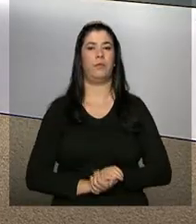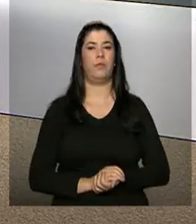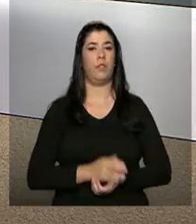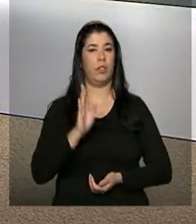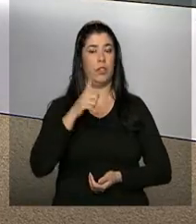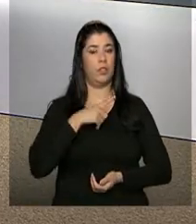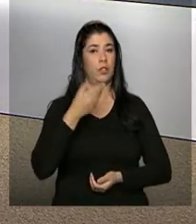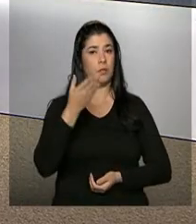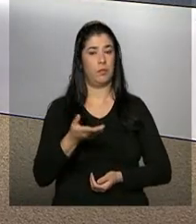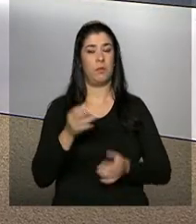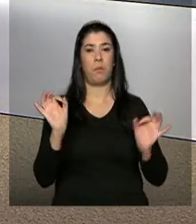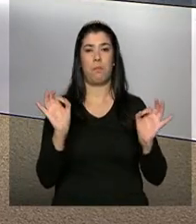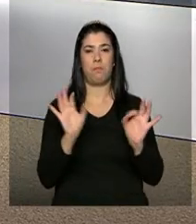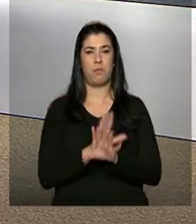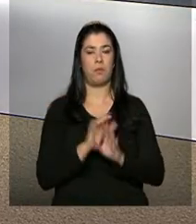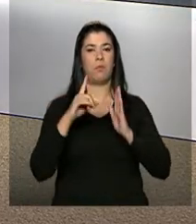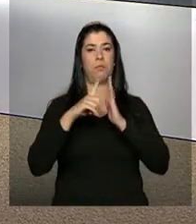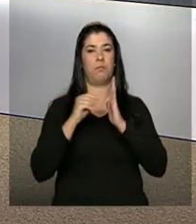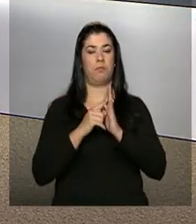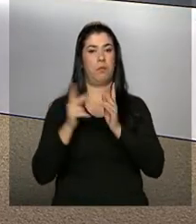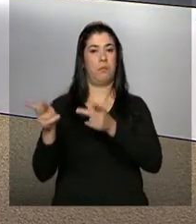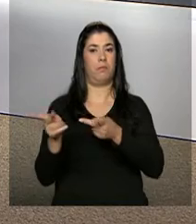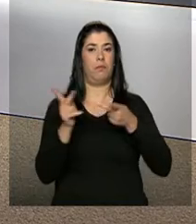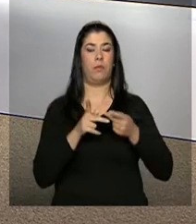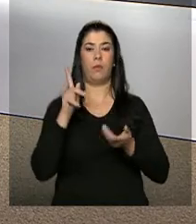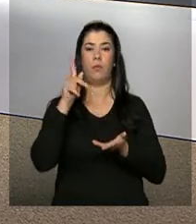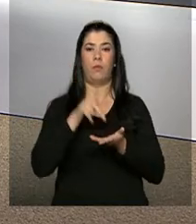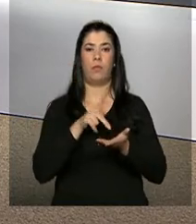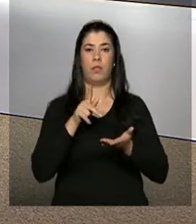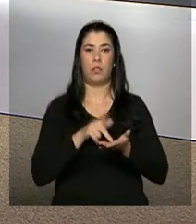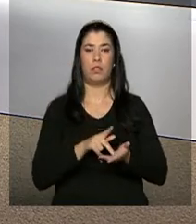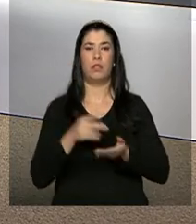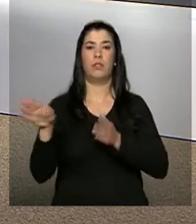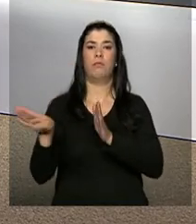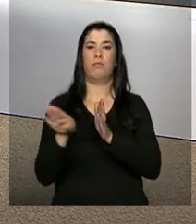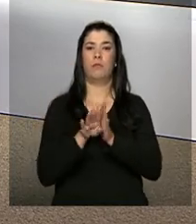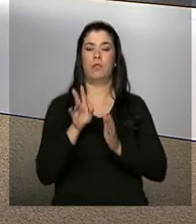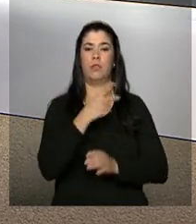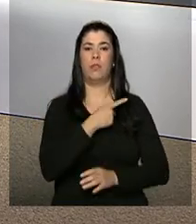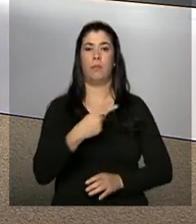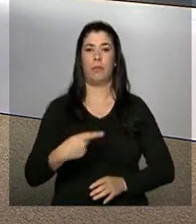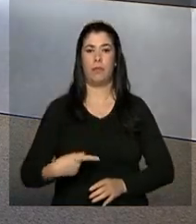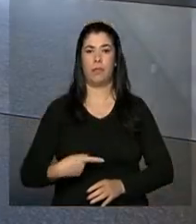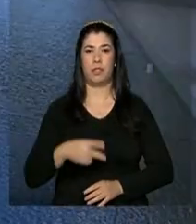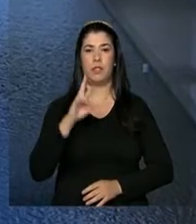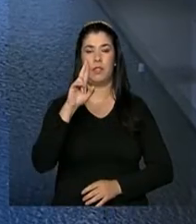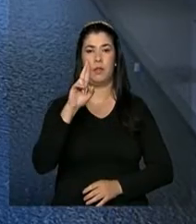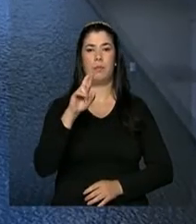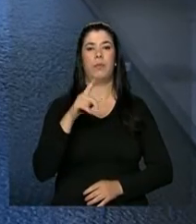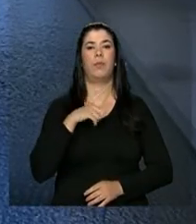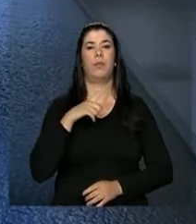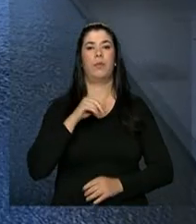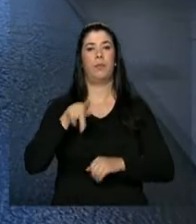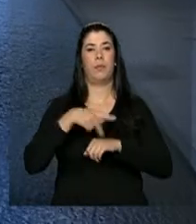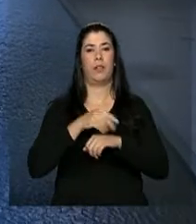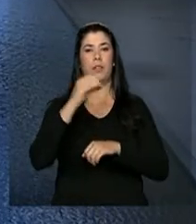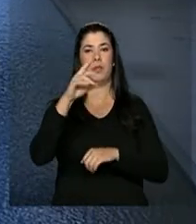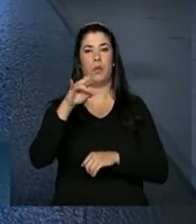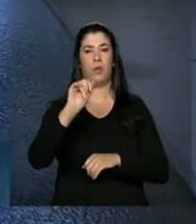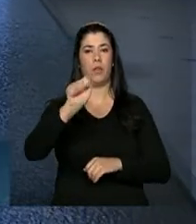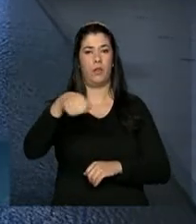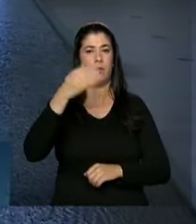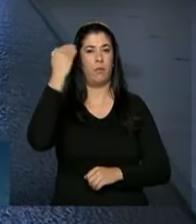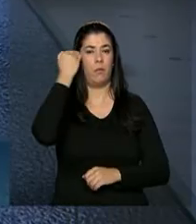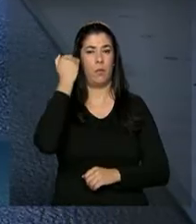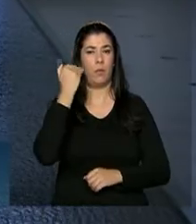Já está tudo pronto no Palácio do Planalto para a visita oficial de Estado da presidenta da República da Coreia. Você acompanha agora imagens ao